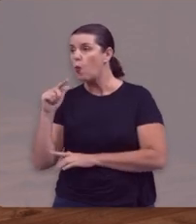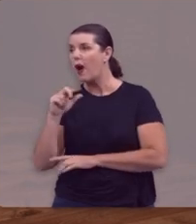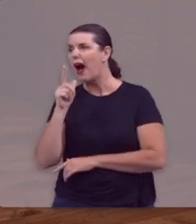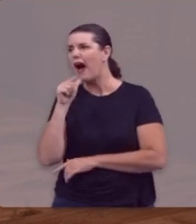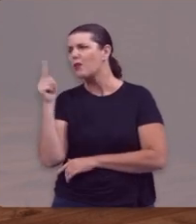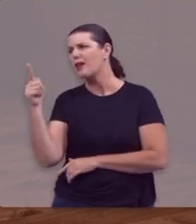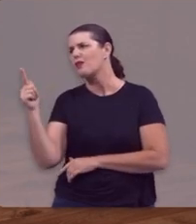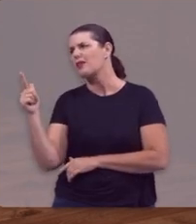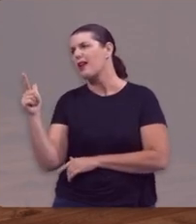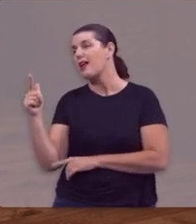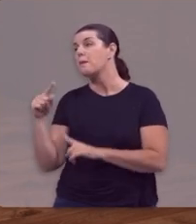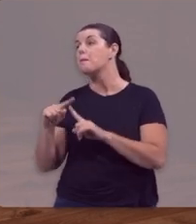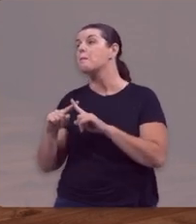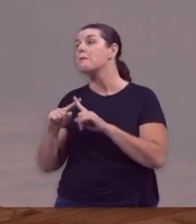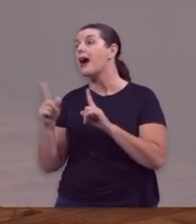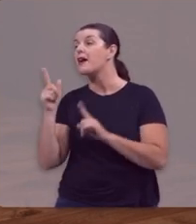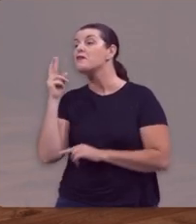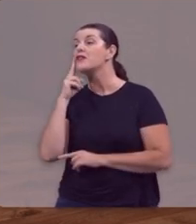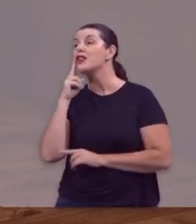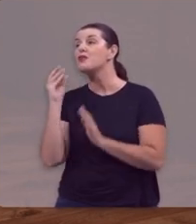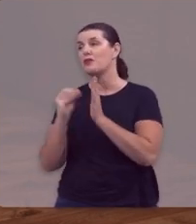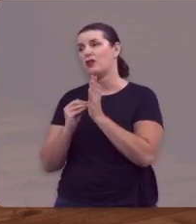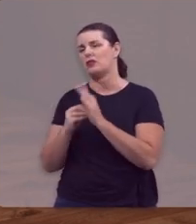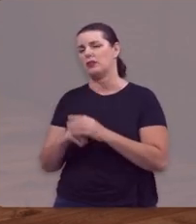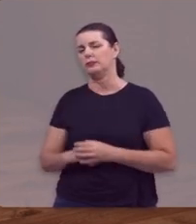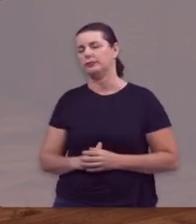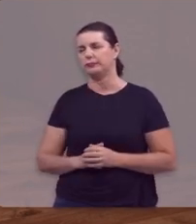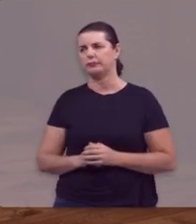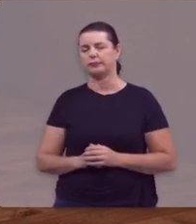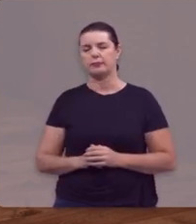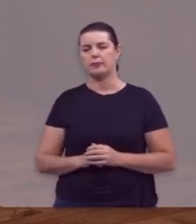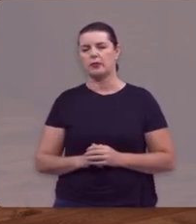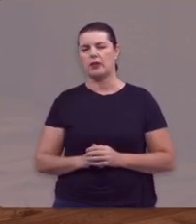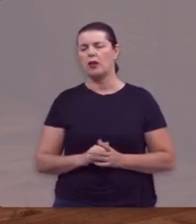que está faltando nessa festa não é água, é vinho.